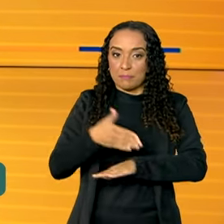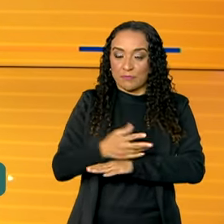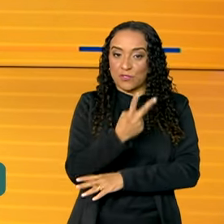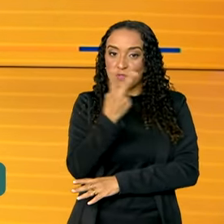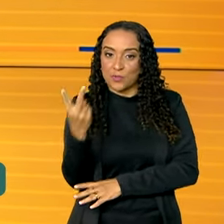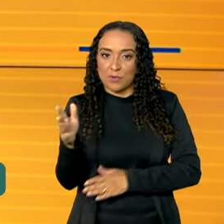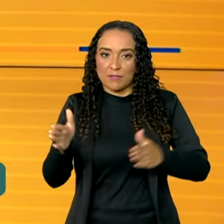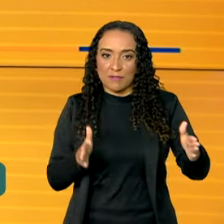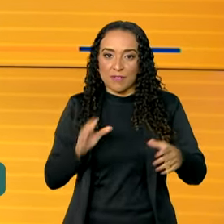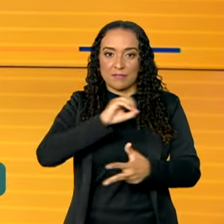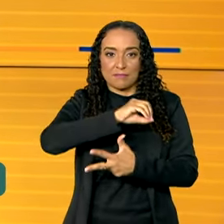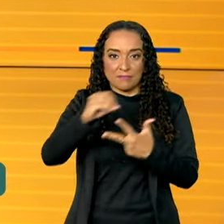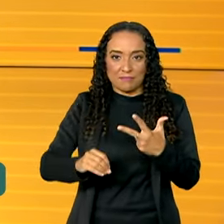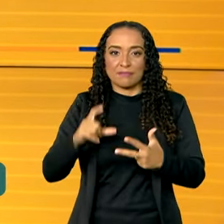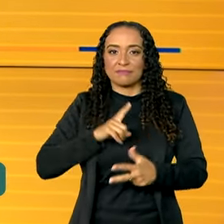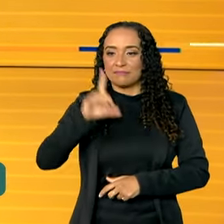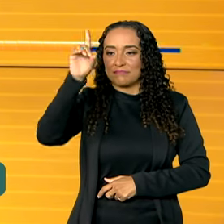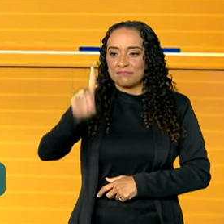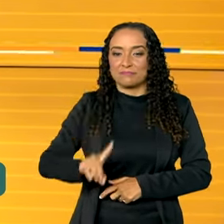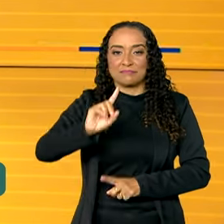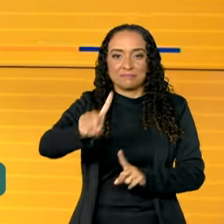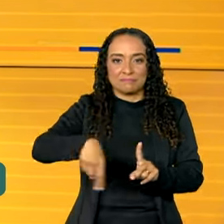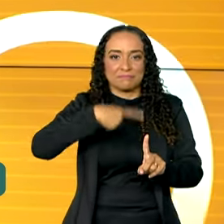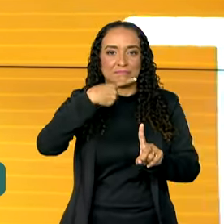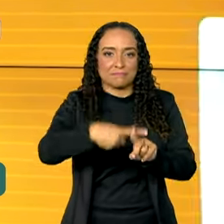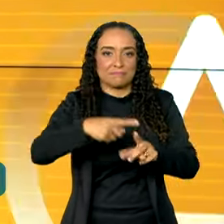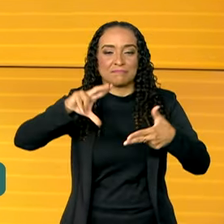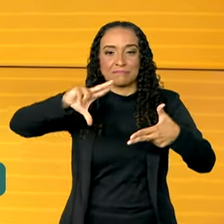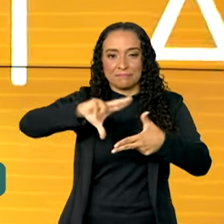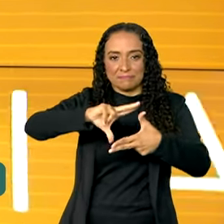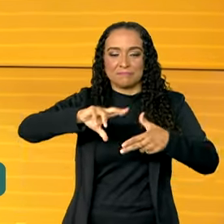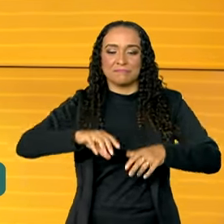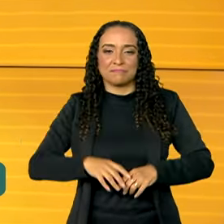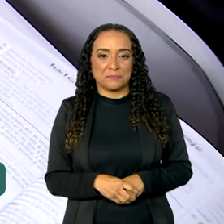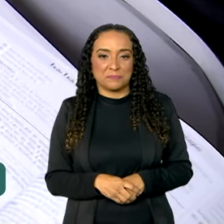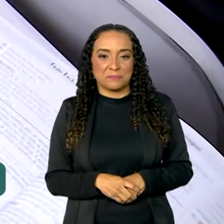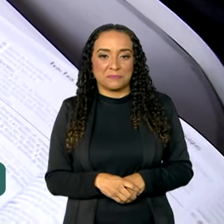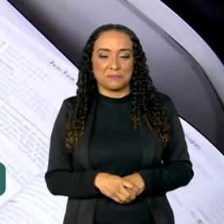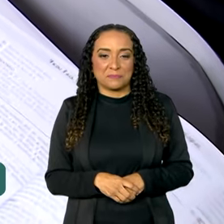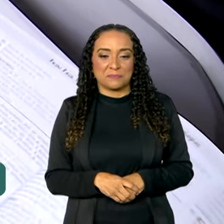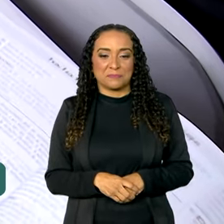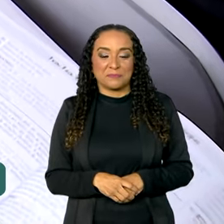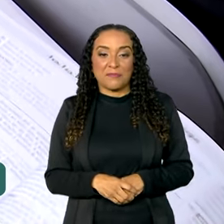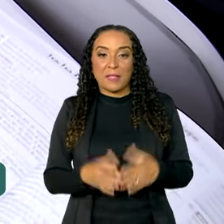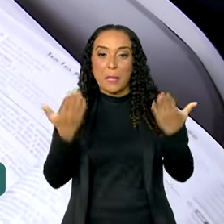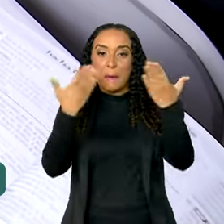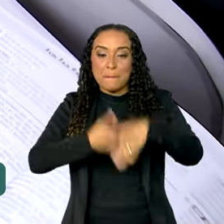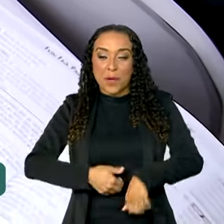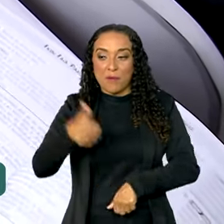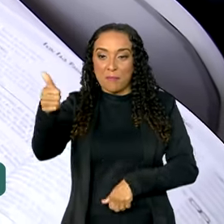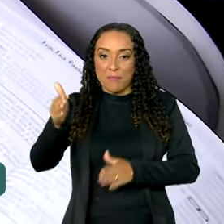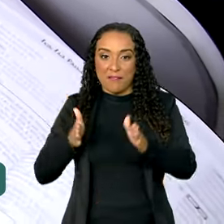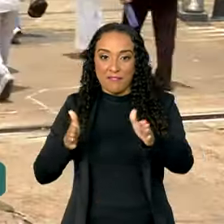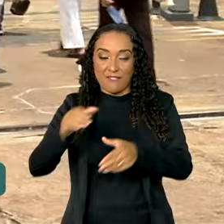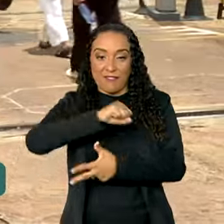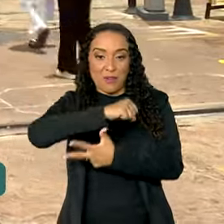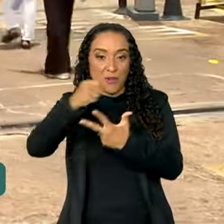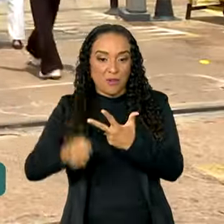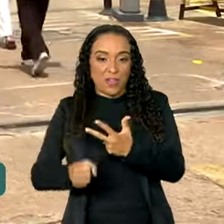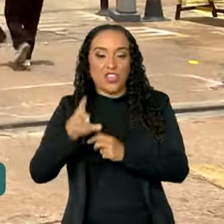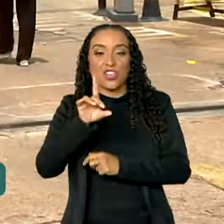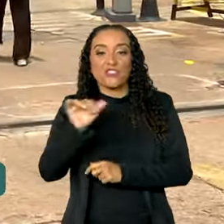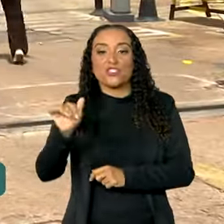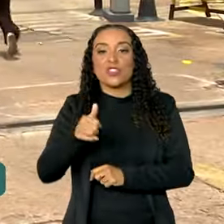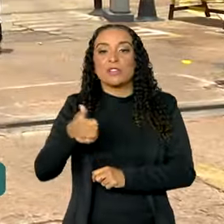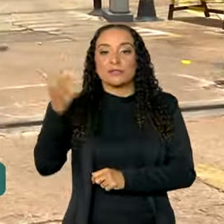duas fases do exame terão direito à parcela extra do pé de meia. A prova da primeira fase do Enem foi